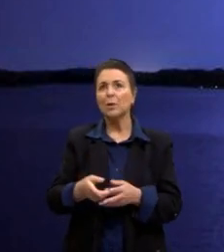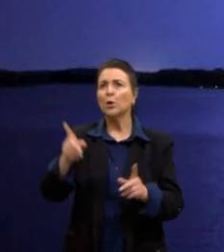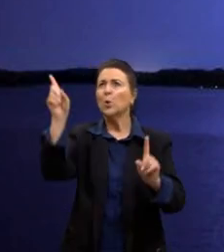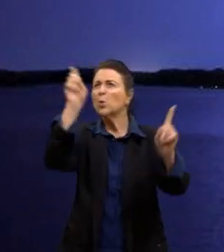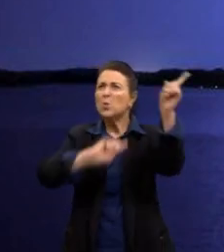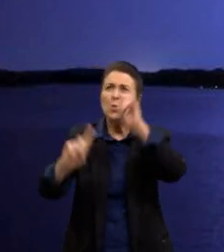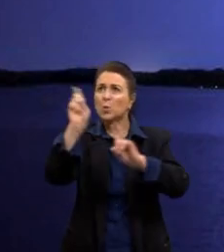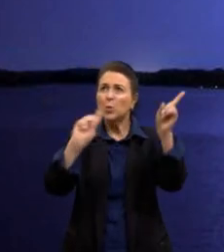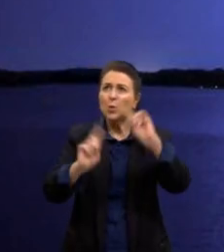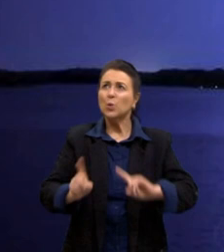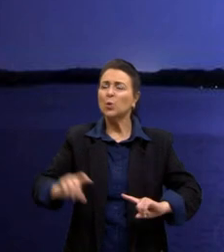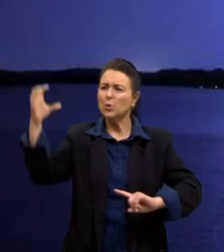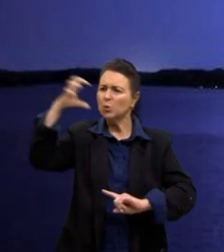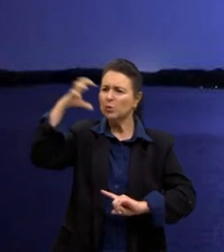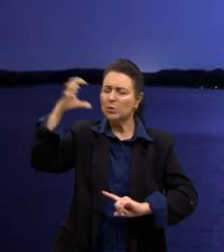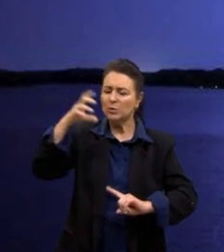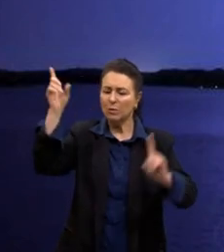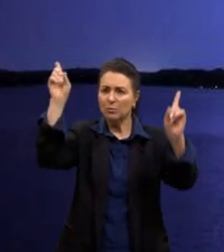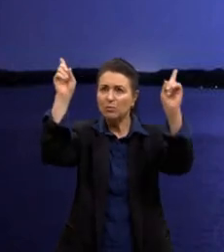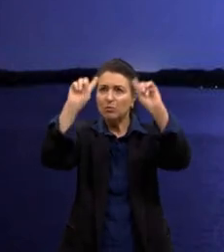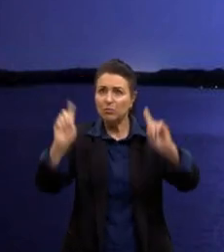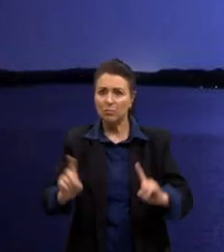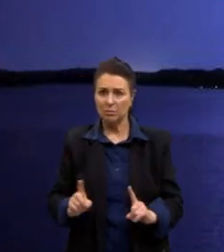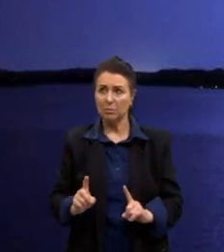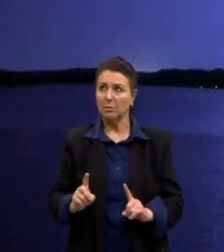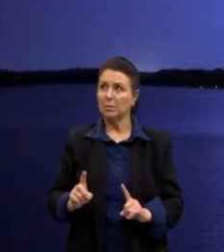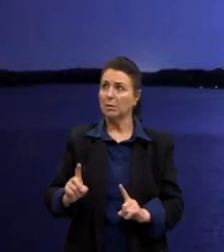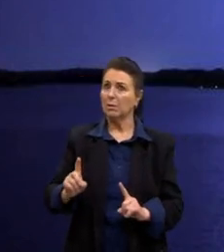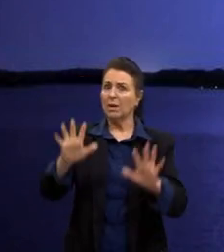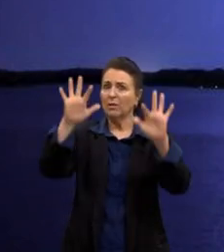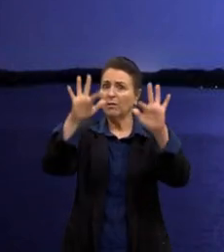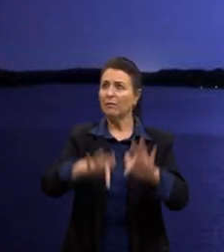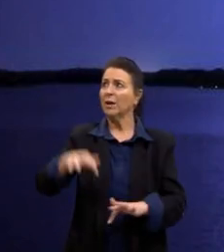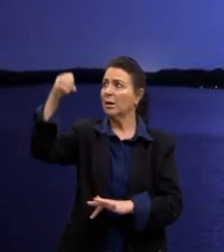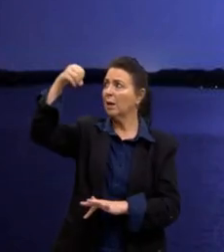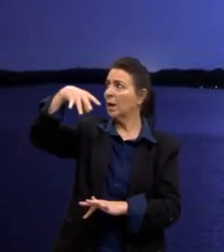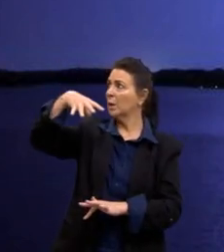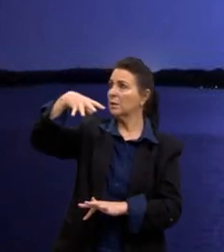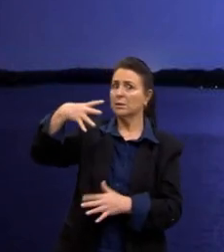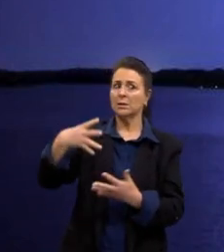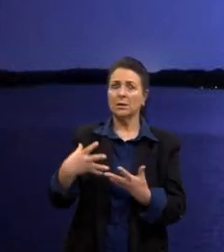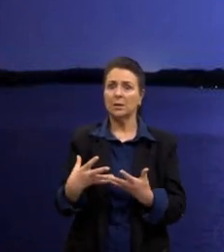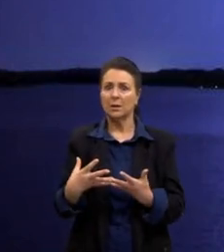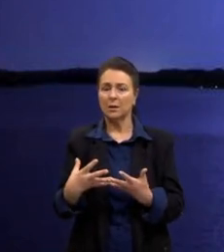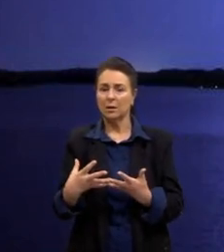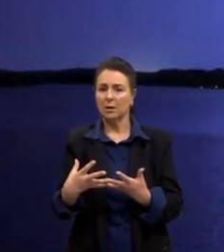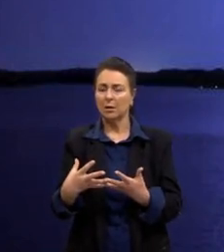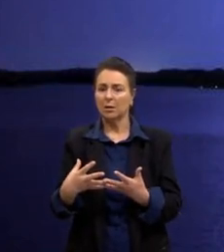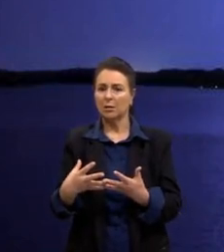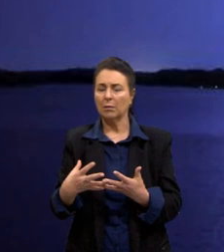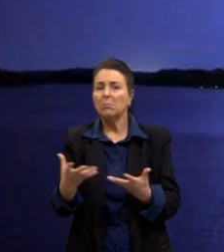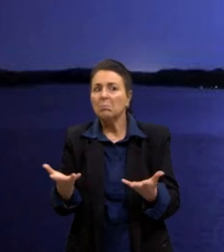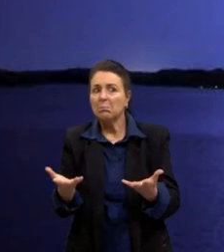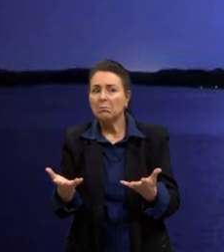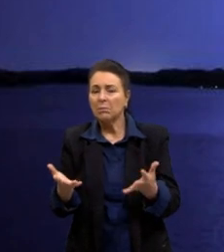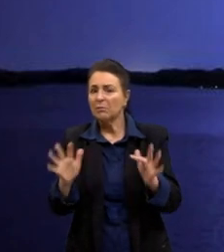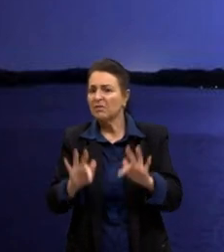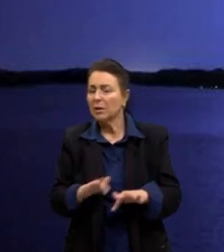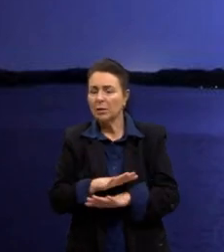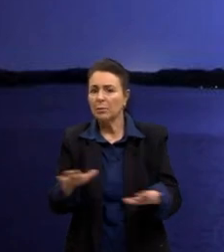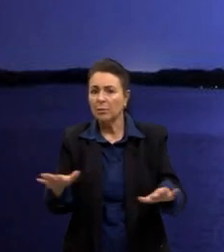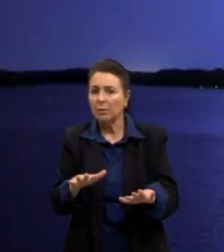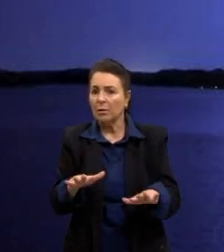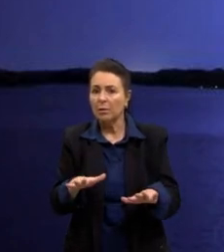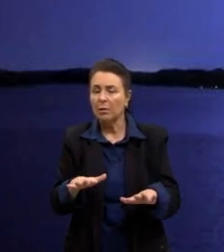num temporal, e caía a luz da nossa casa. Caiu a energia elétrica. O